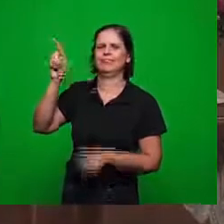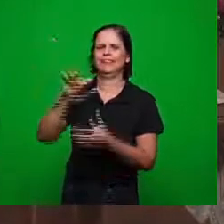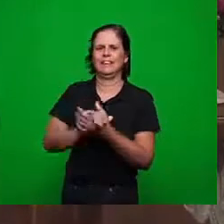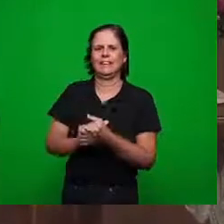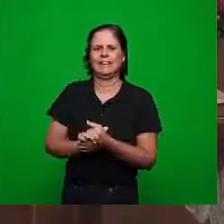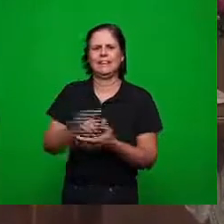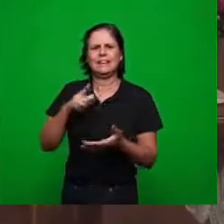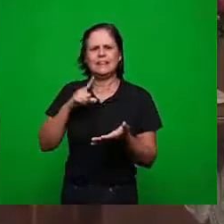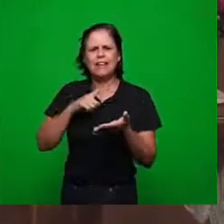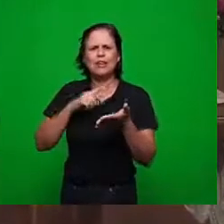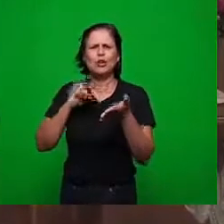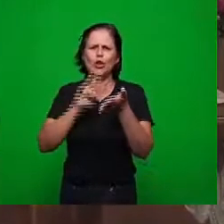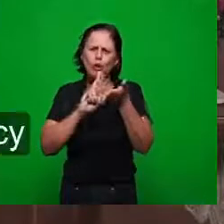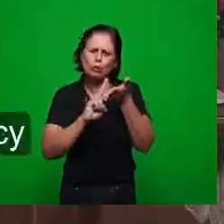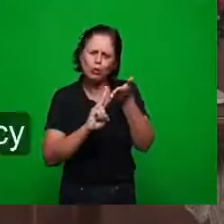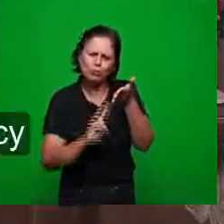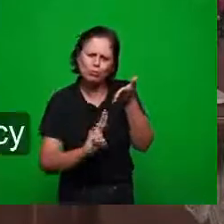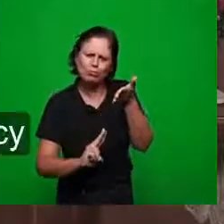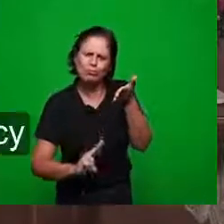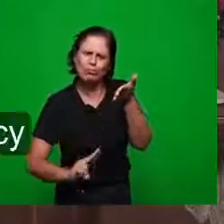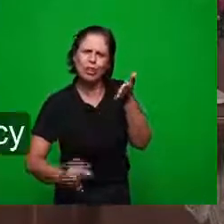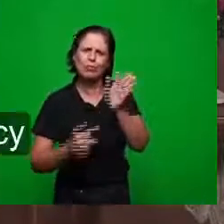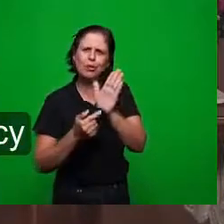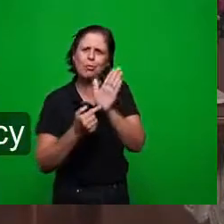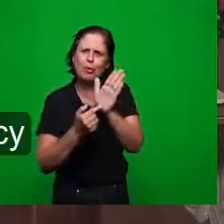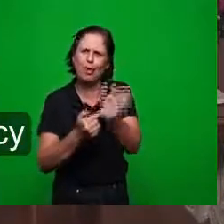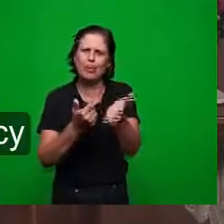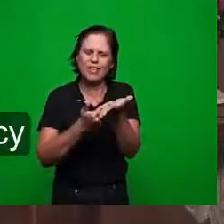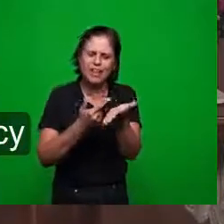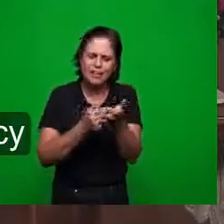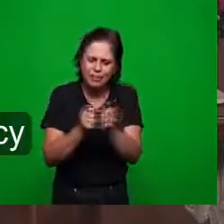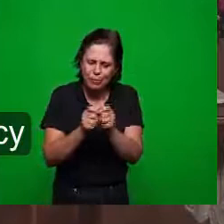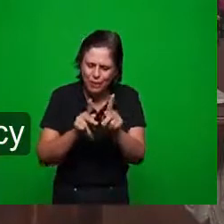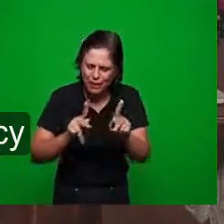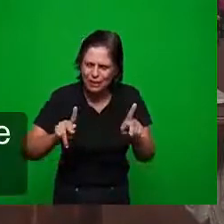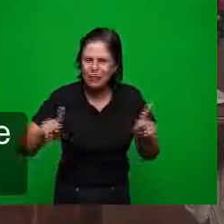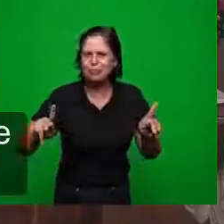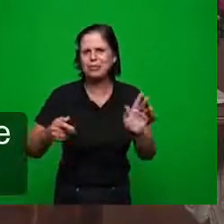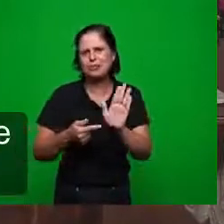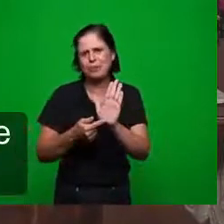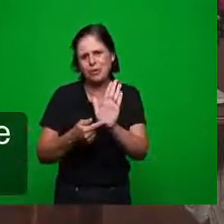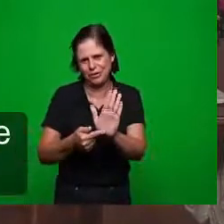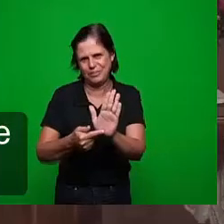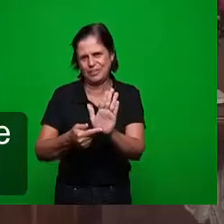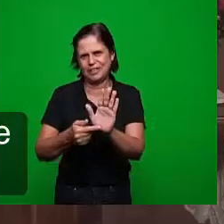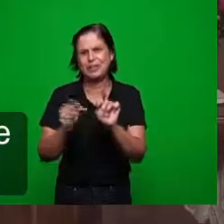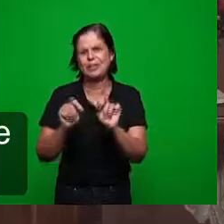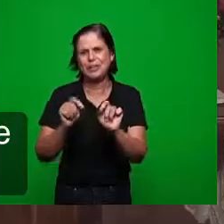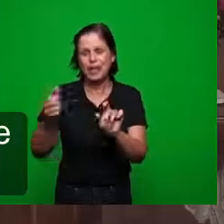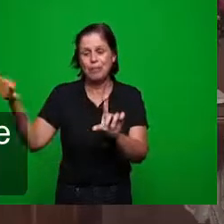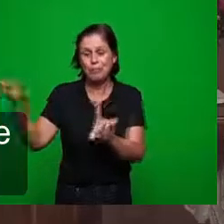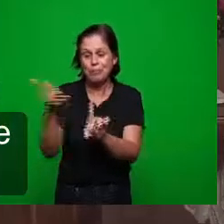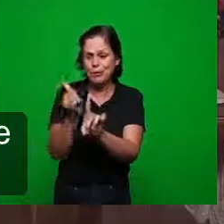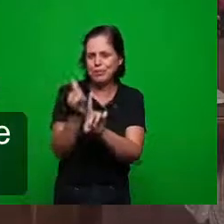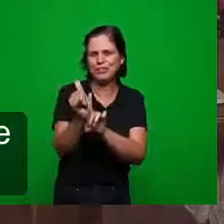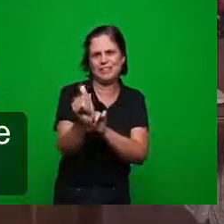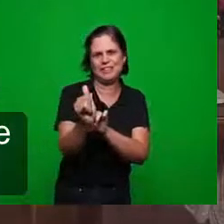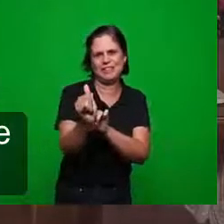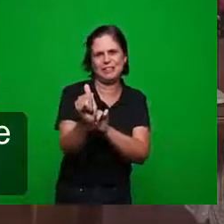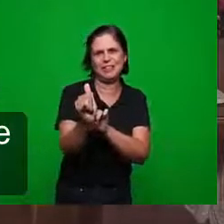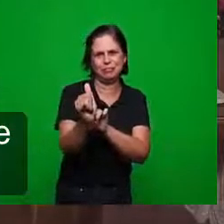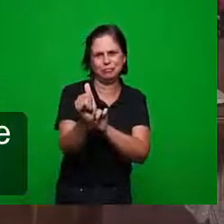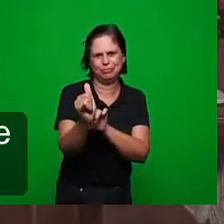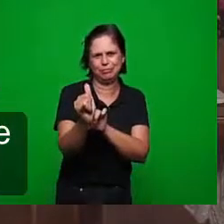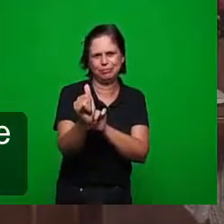tantas referências que dão início ao livro quando você fala em profecia a profecia do livro não é a